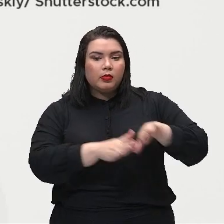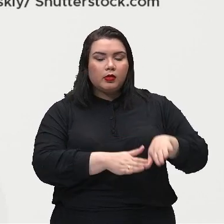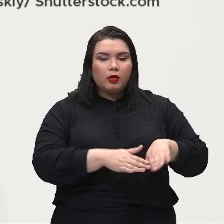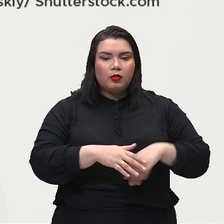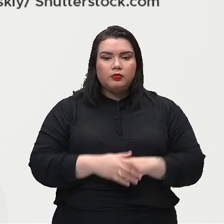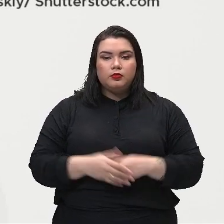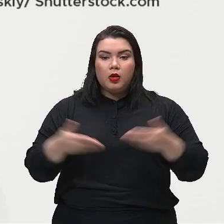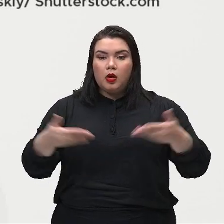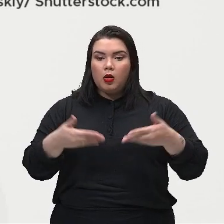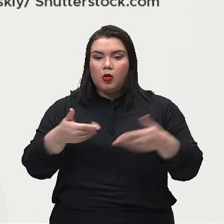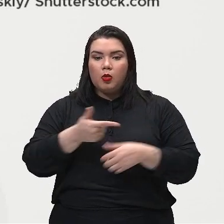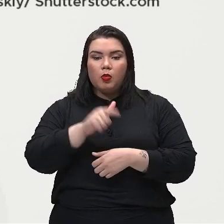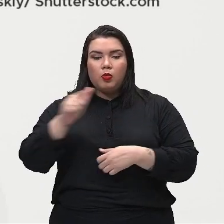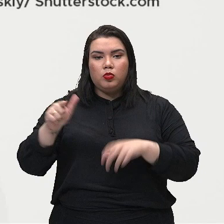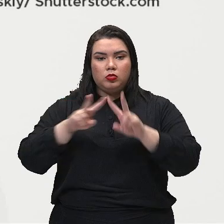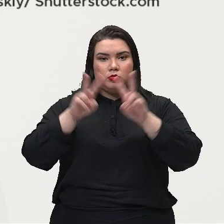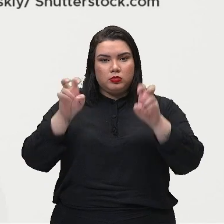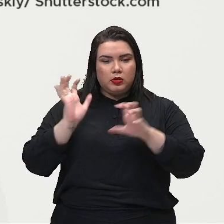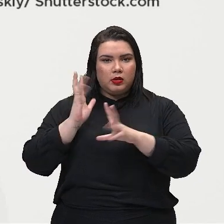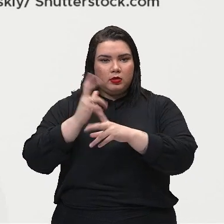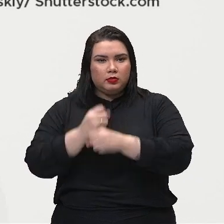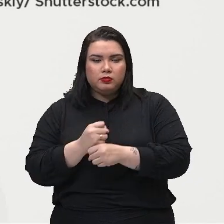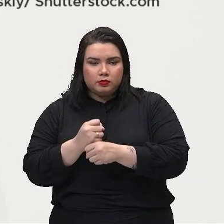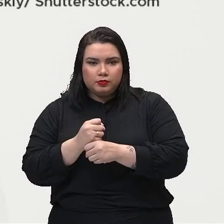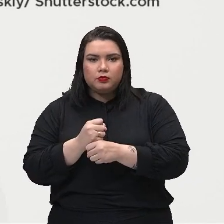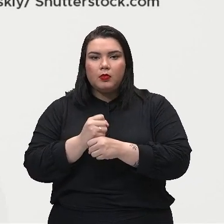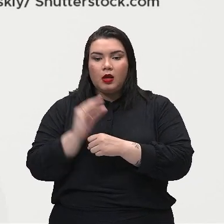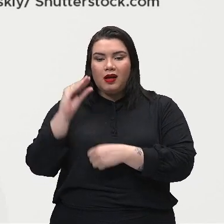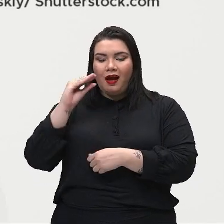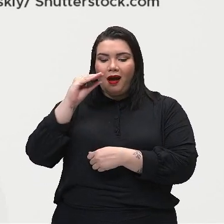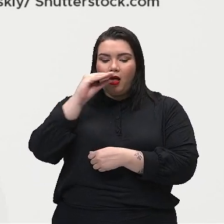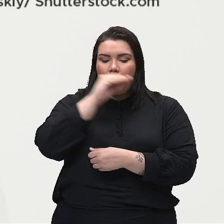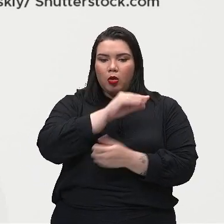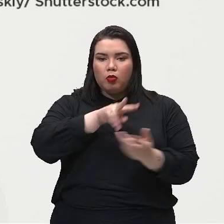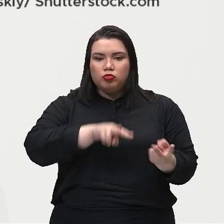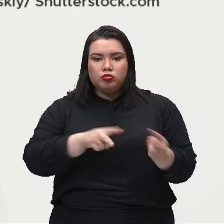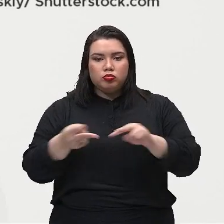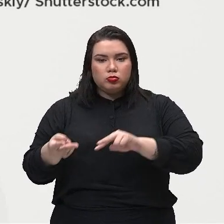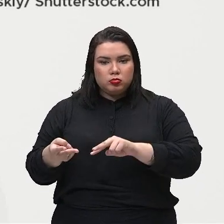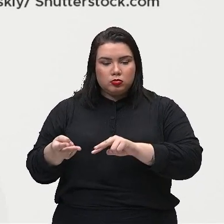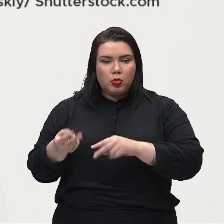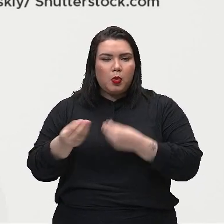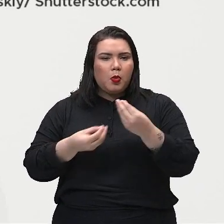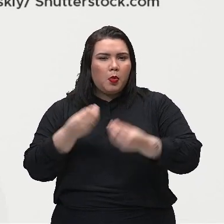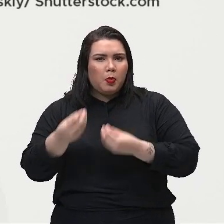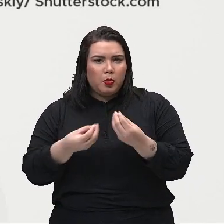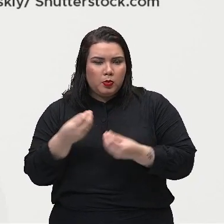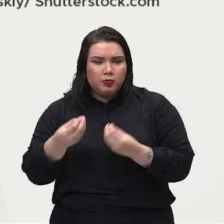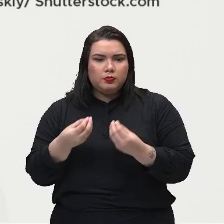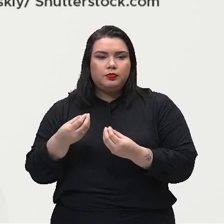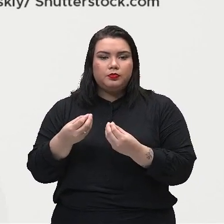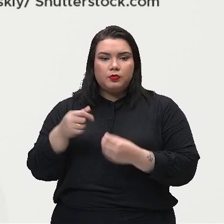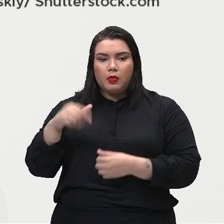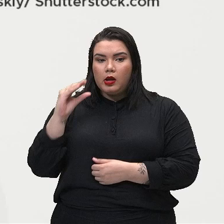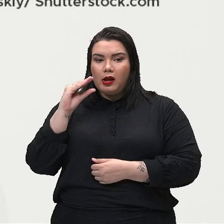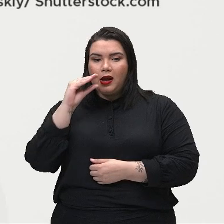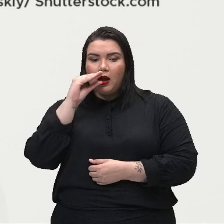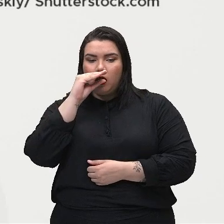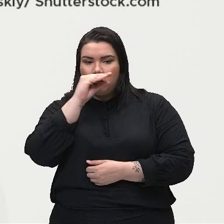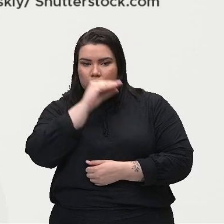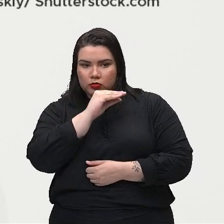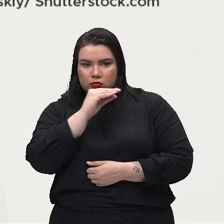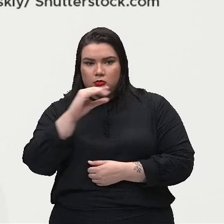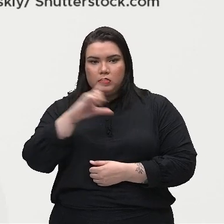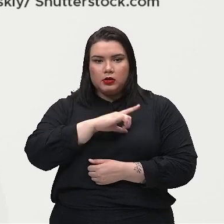um outro assunto da nossa revisão, que é a transferência de calor, tá? Então, esse calor é a